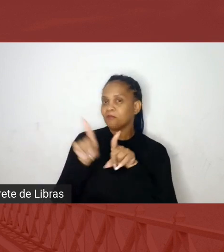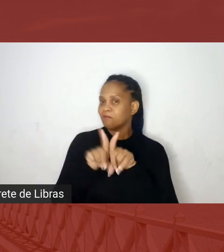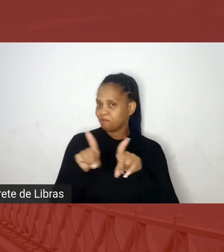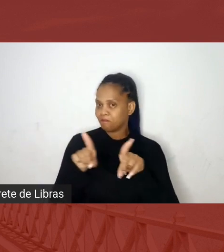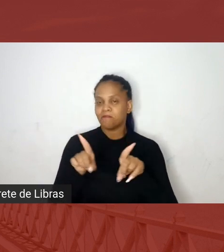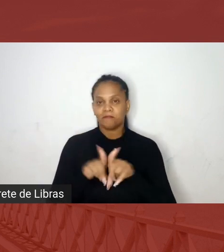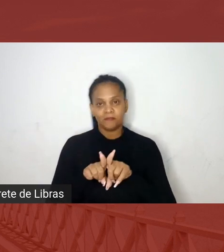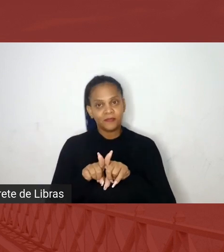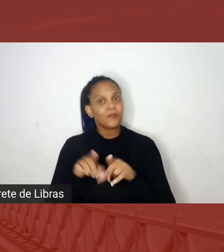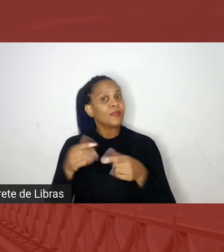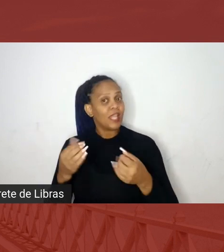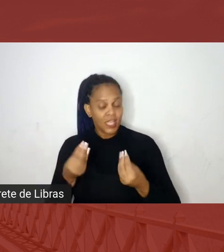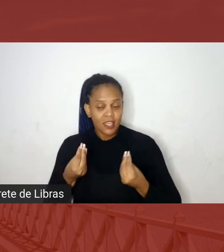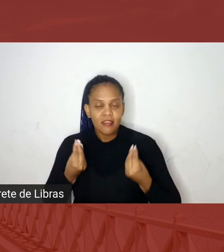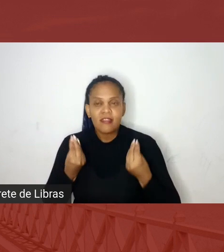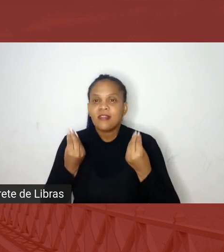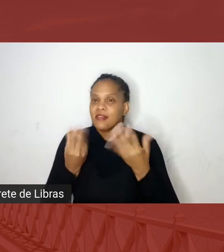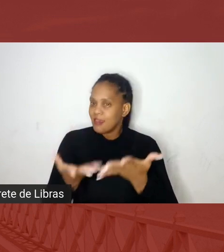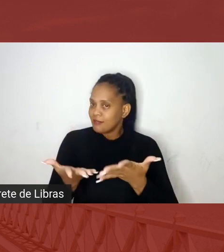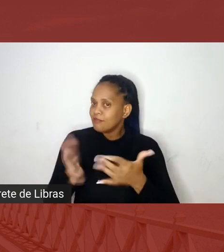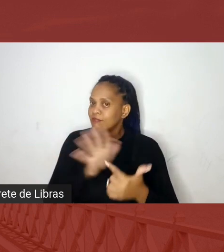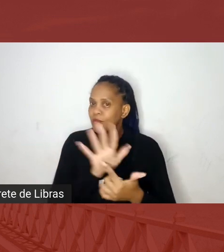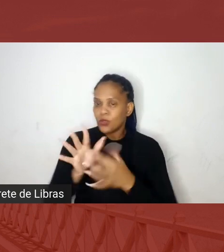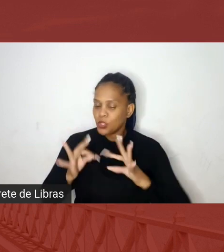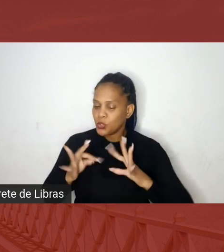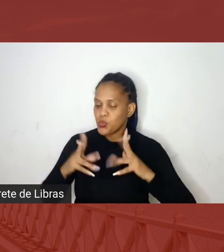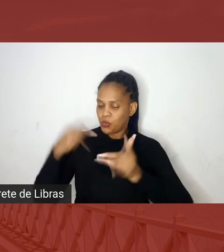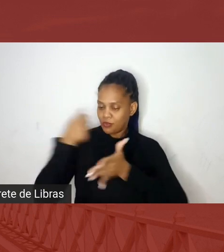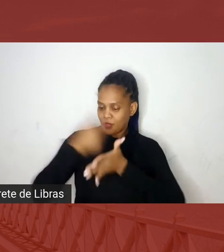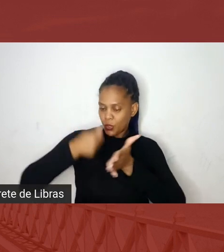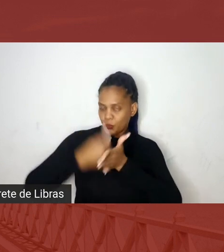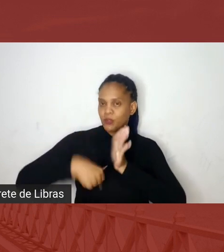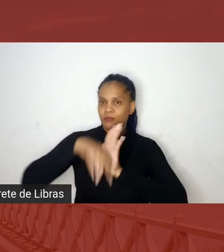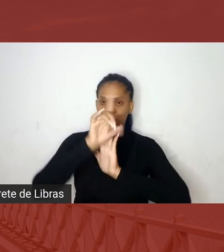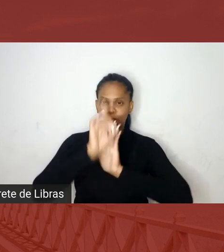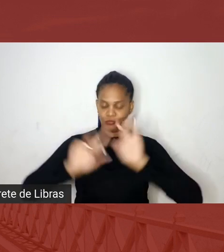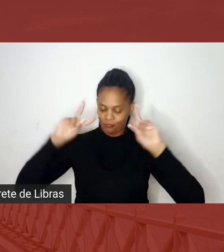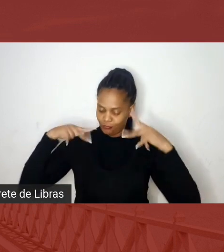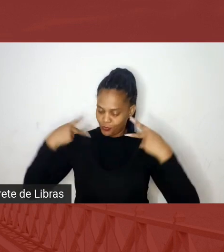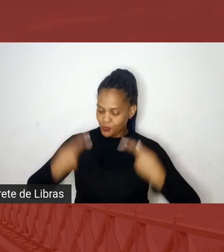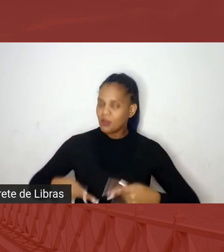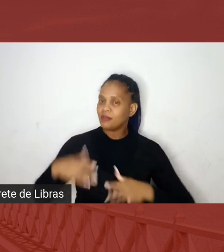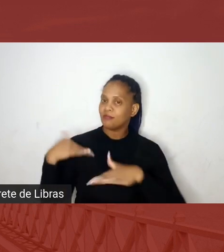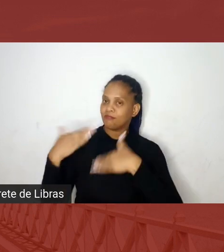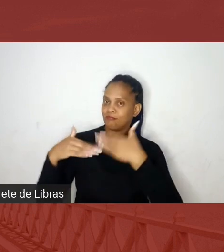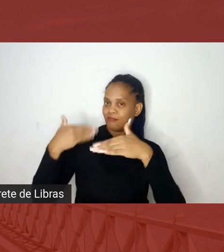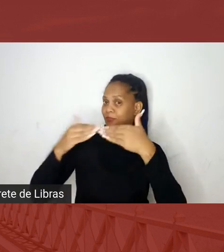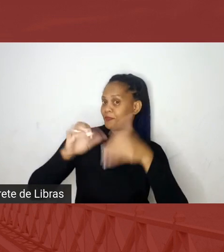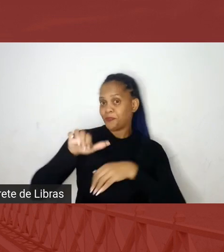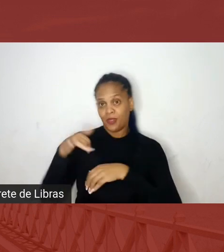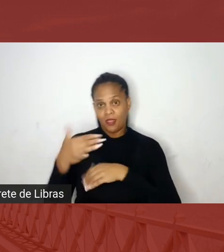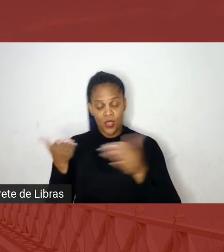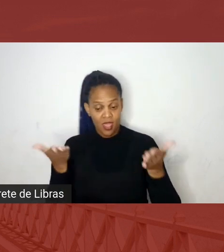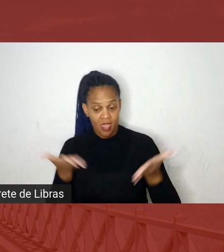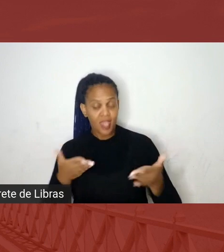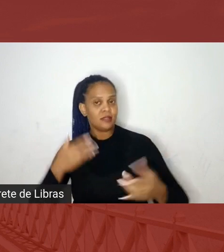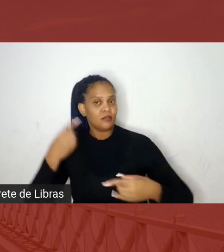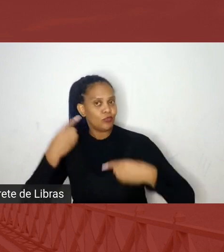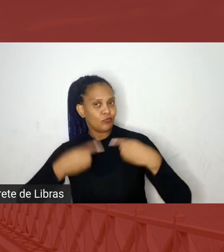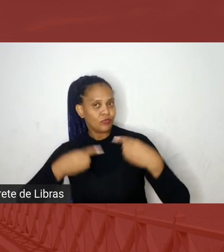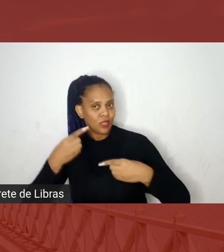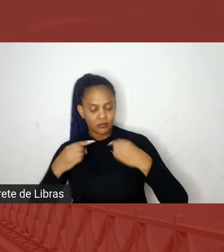que engrandecem toda a luta pelos direitos humanos e por esse processo. Então, esse foi o diálogo construído